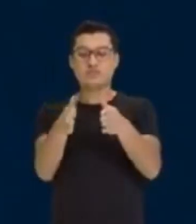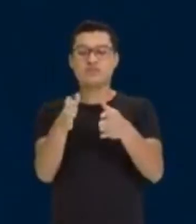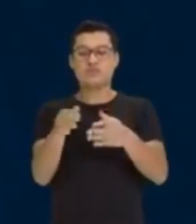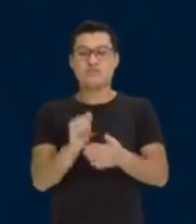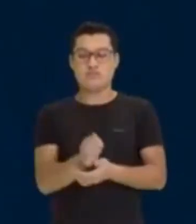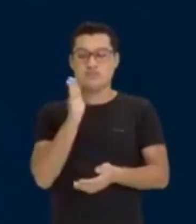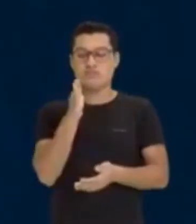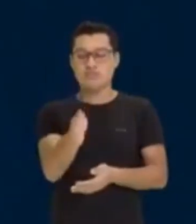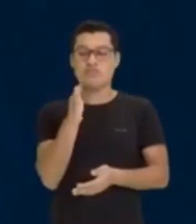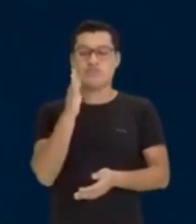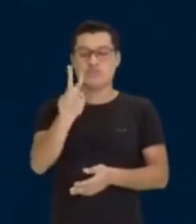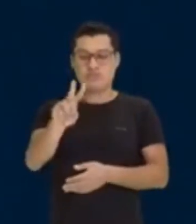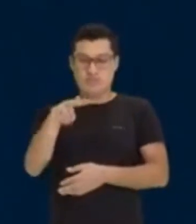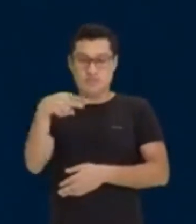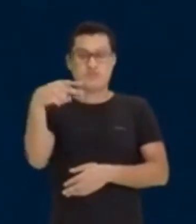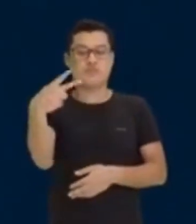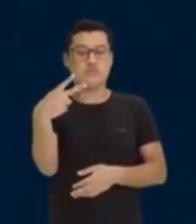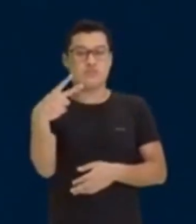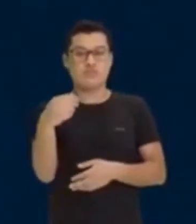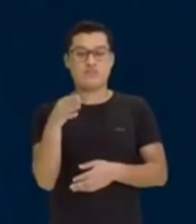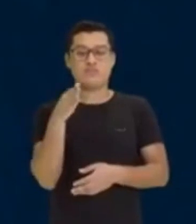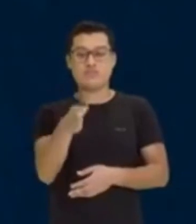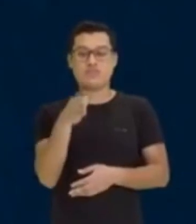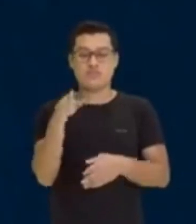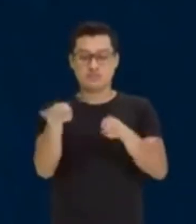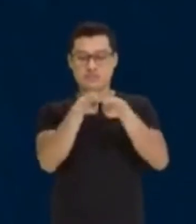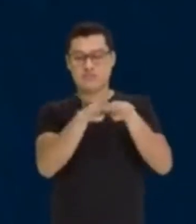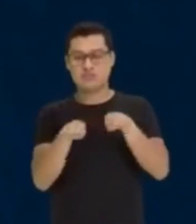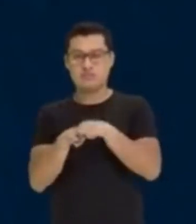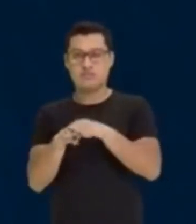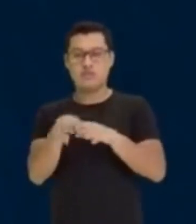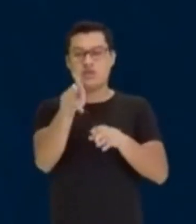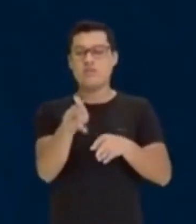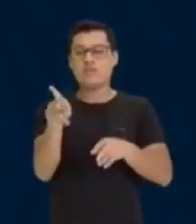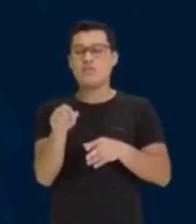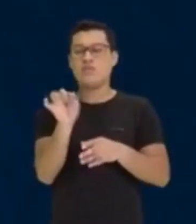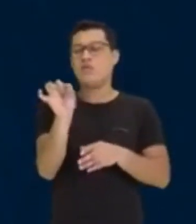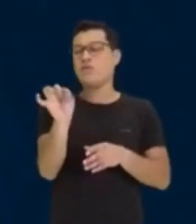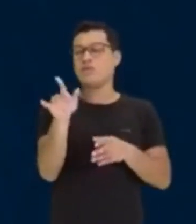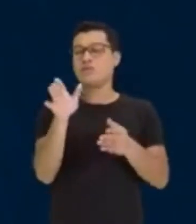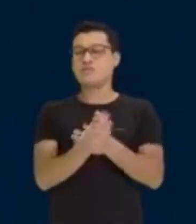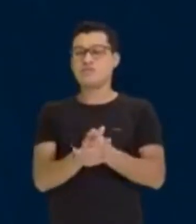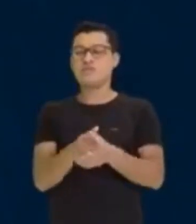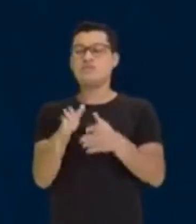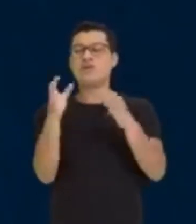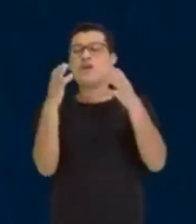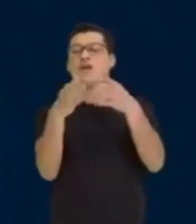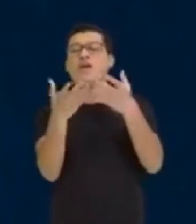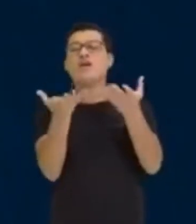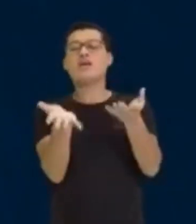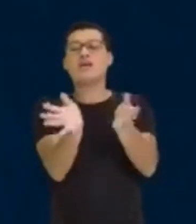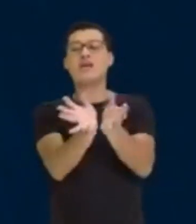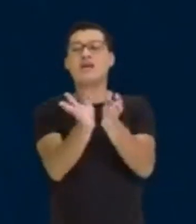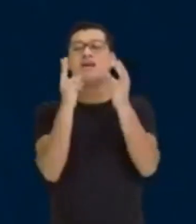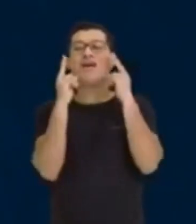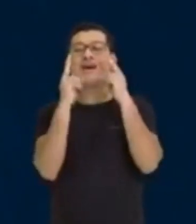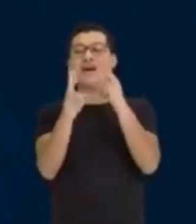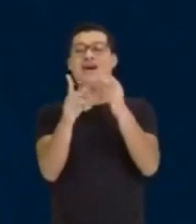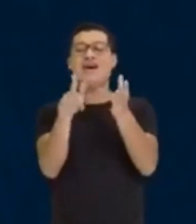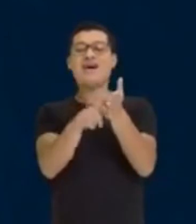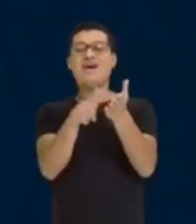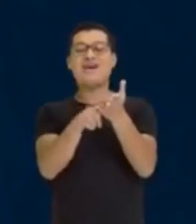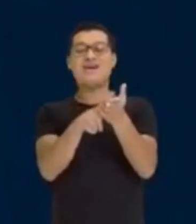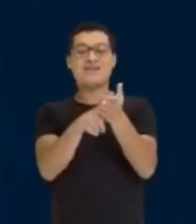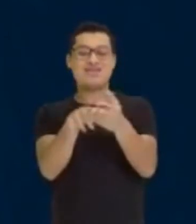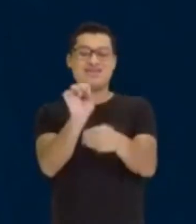proporcionais. Vem comigo aqui. Produção. É produção. Cadê? Ah, está aqui o papel. Sei que você